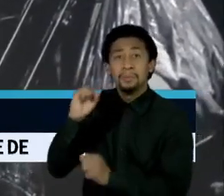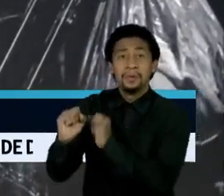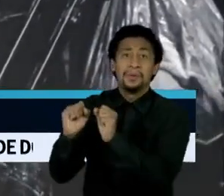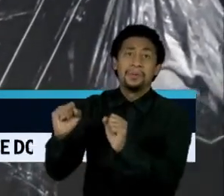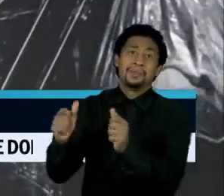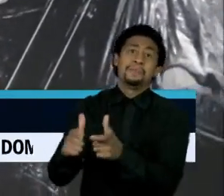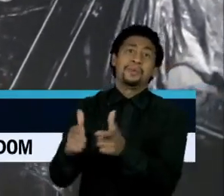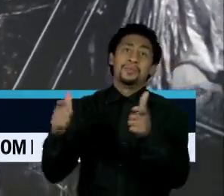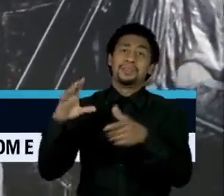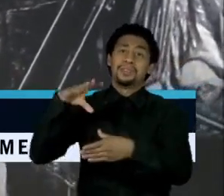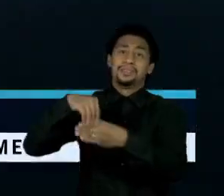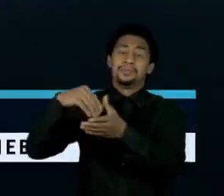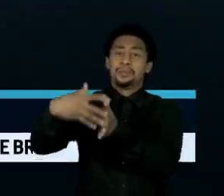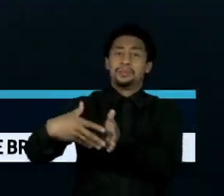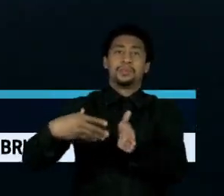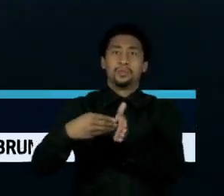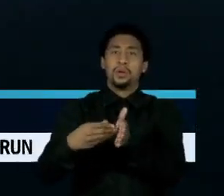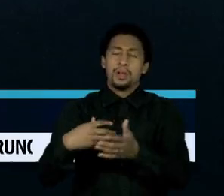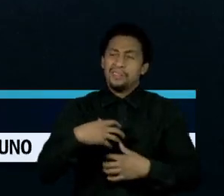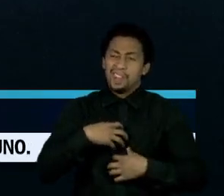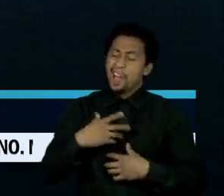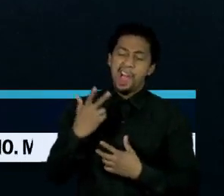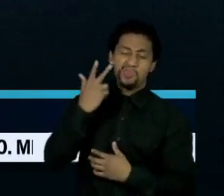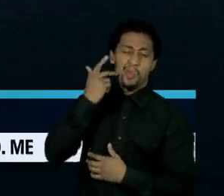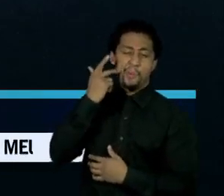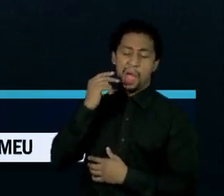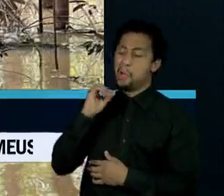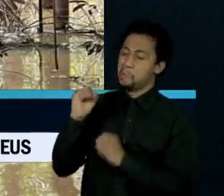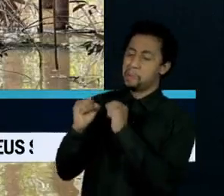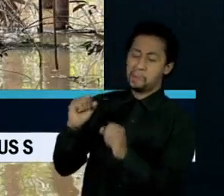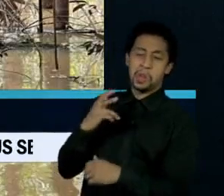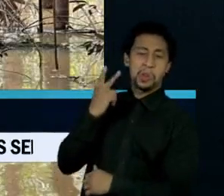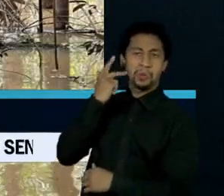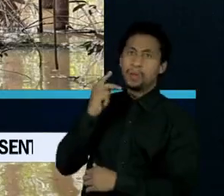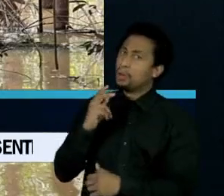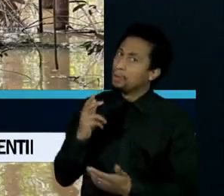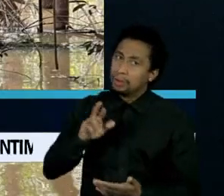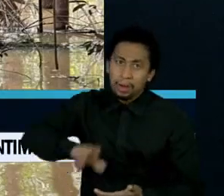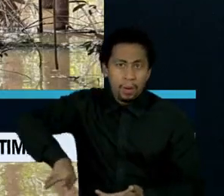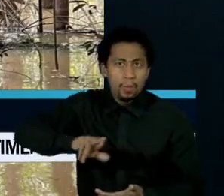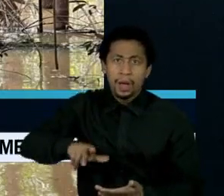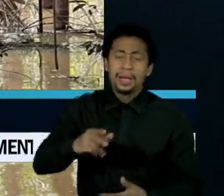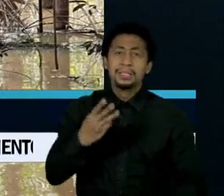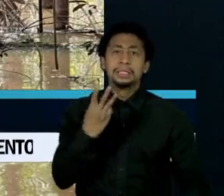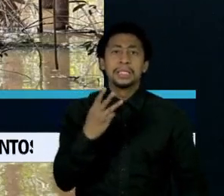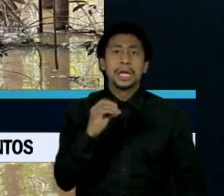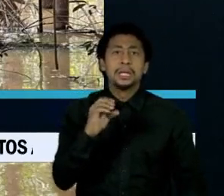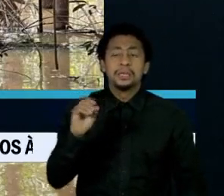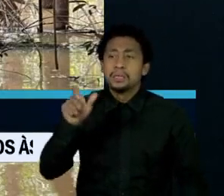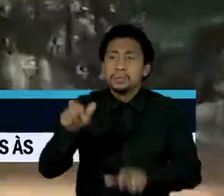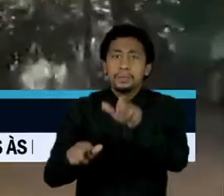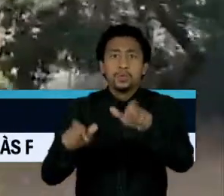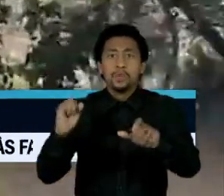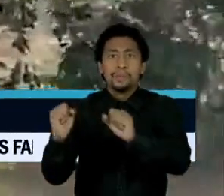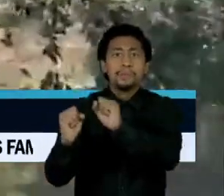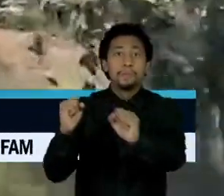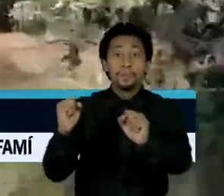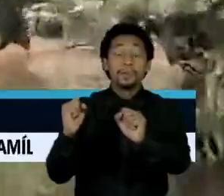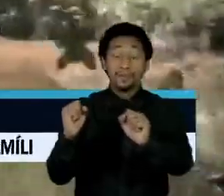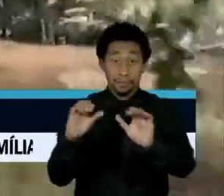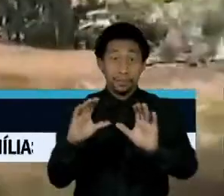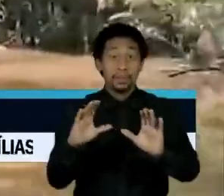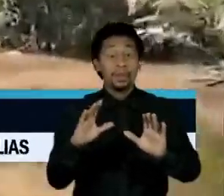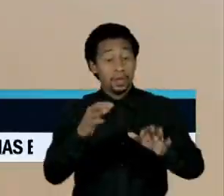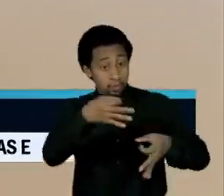para normalizar mais o fato de que, na última década, dos 300 assassinatos na Amazônia brasileira, apenas 14 foram